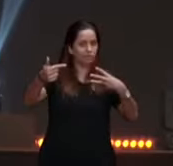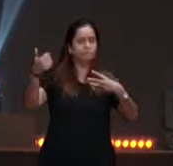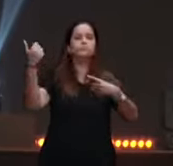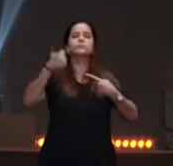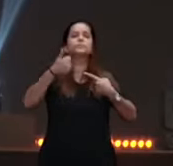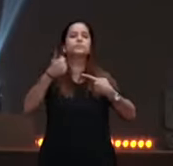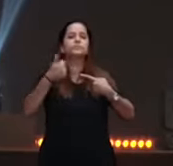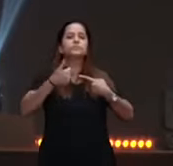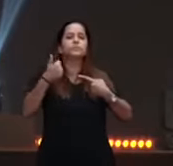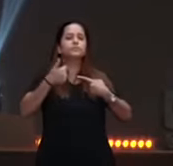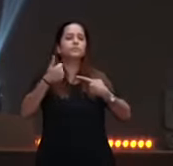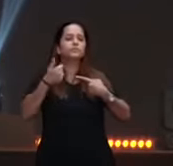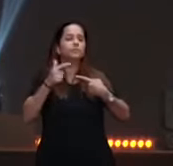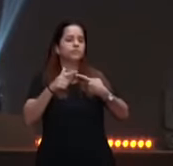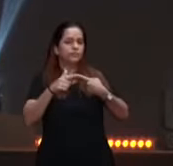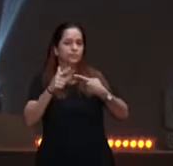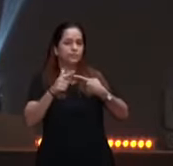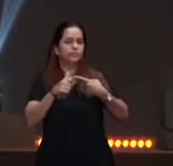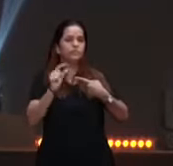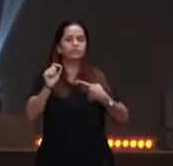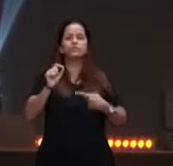controlar o desejo do eu,